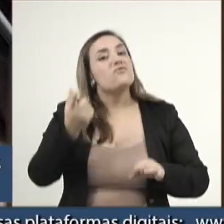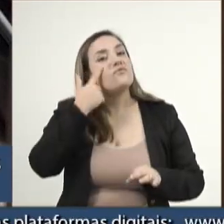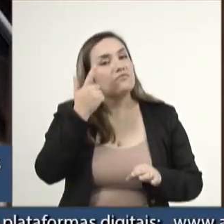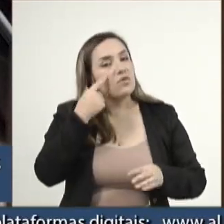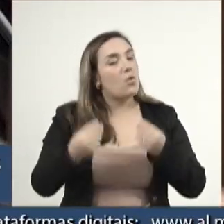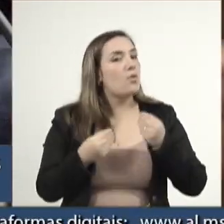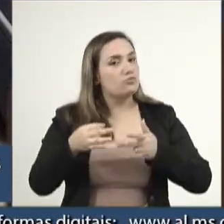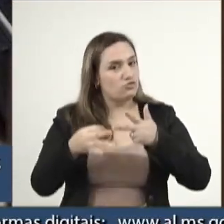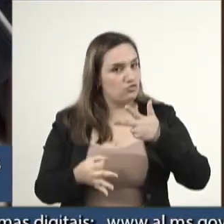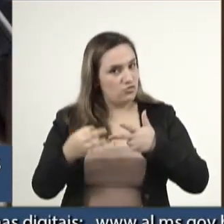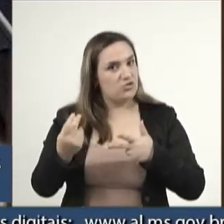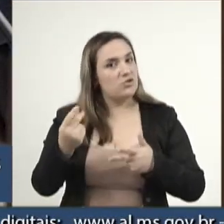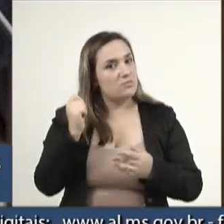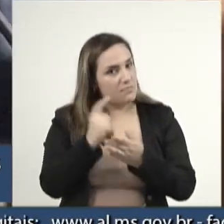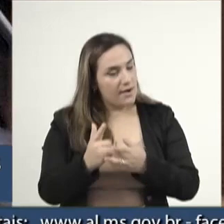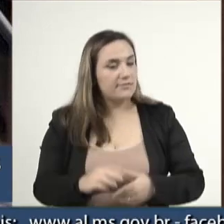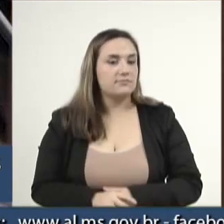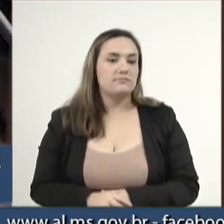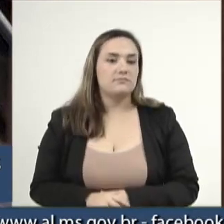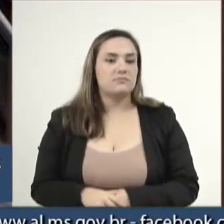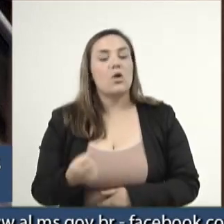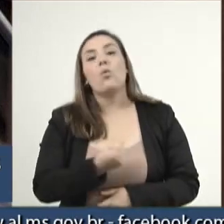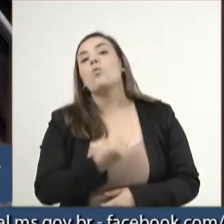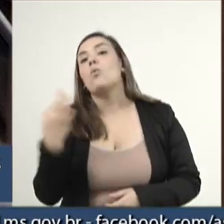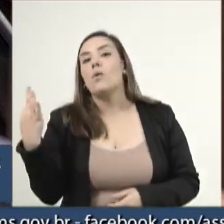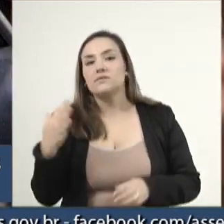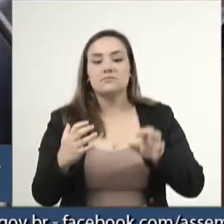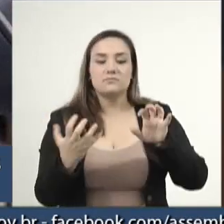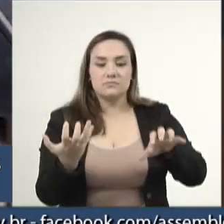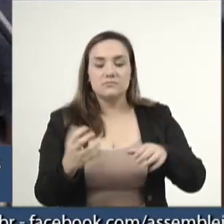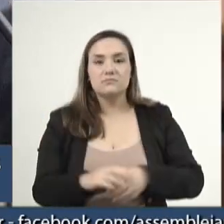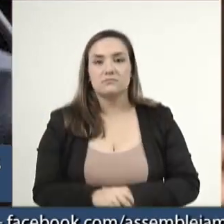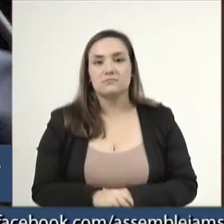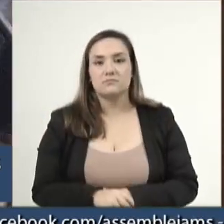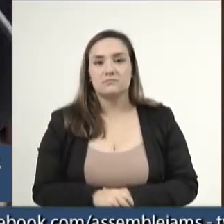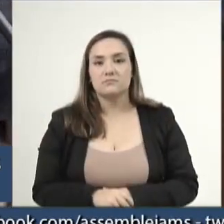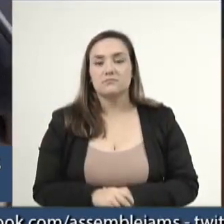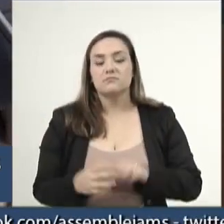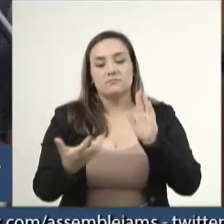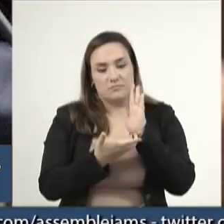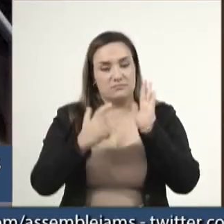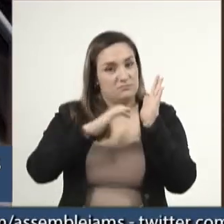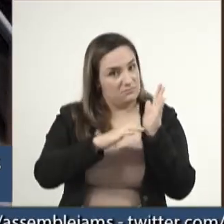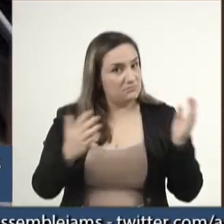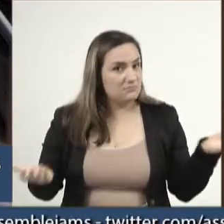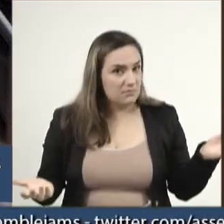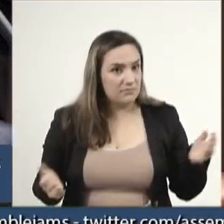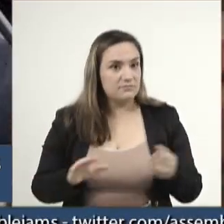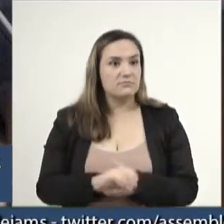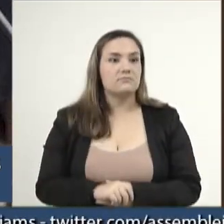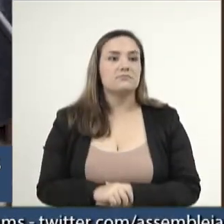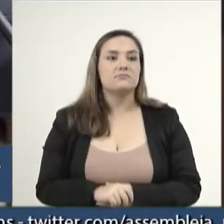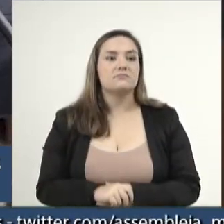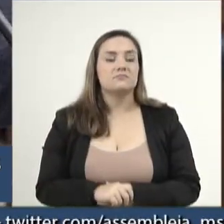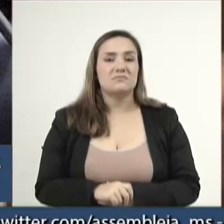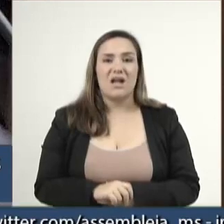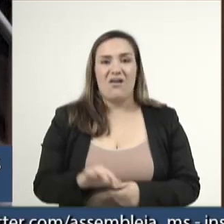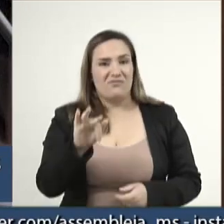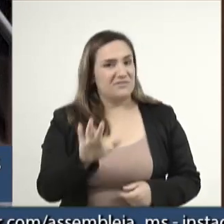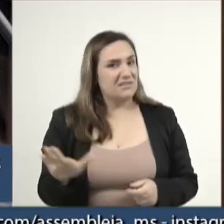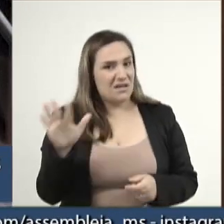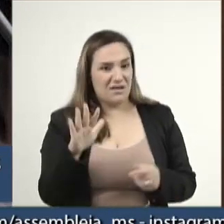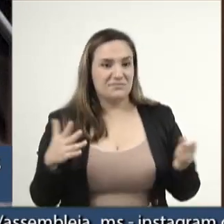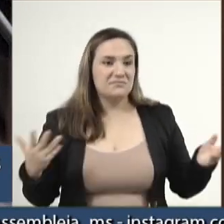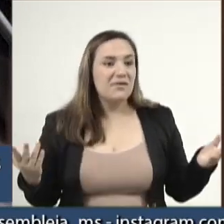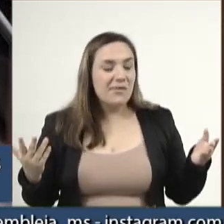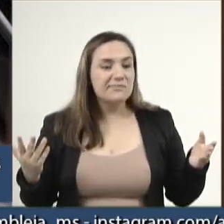judiciário brasileiro, quanto custa o Congresso Nacional, Câmara e Senado, quanto custa as câmaras federais, quanto custa